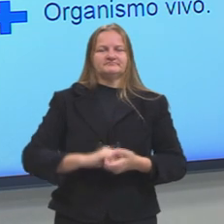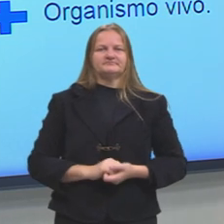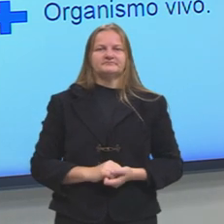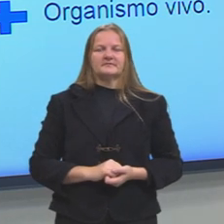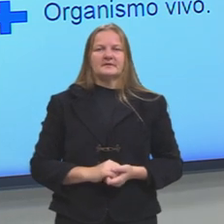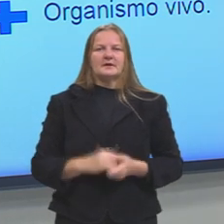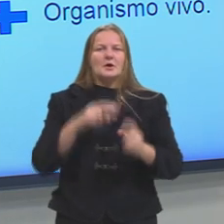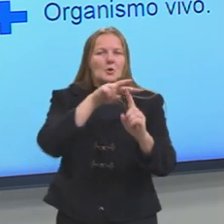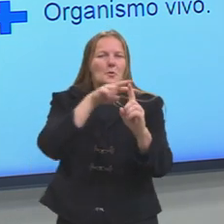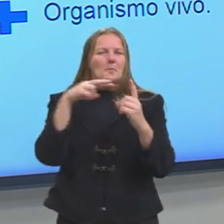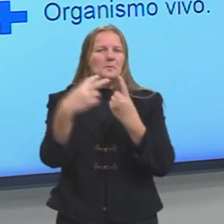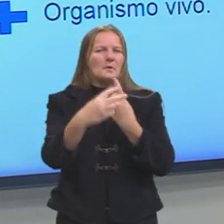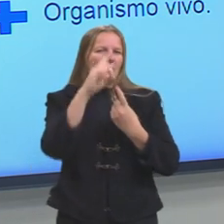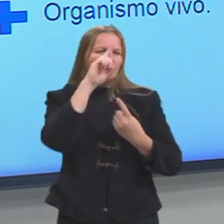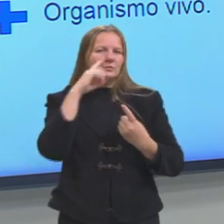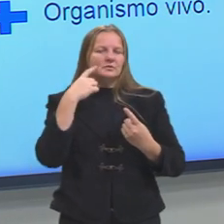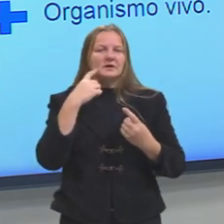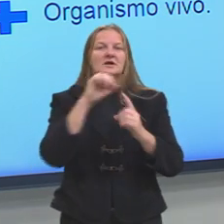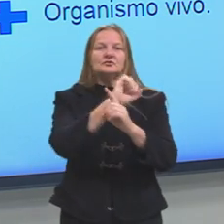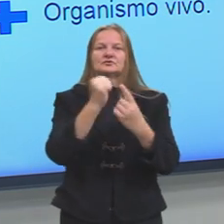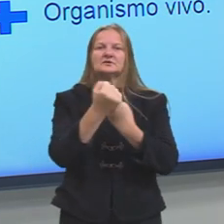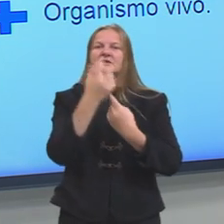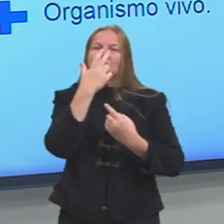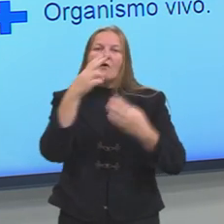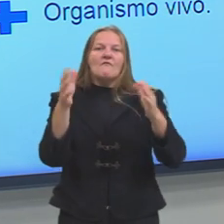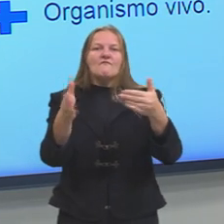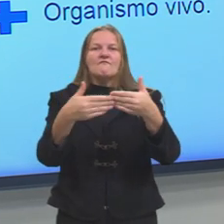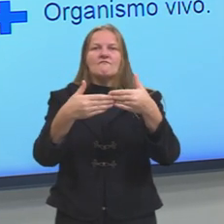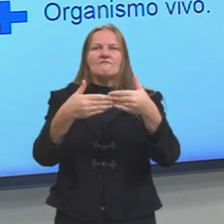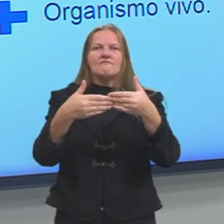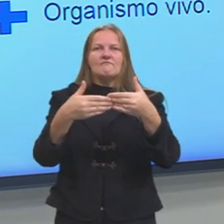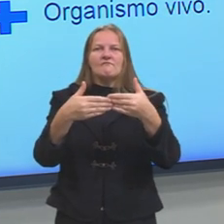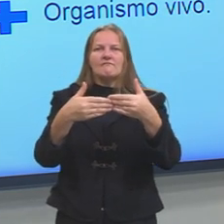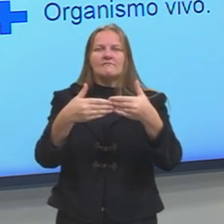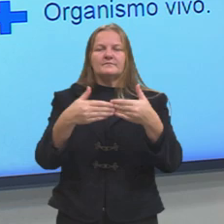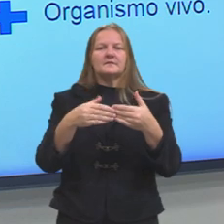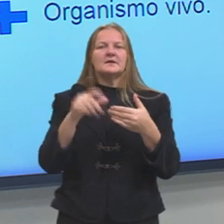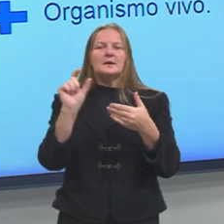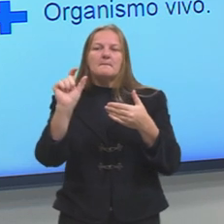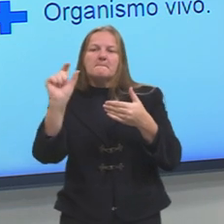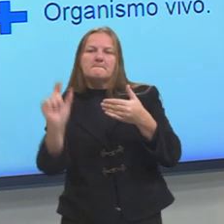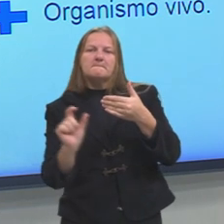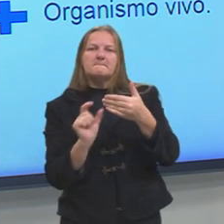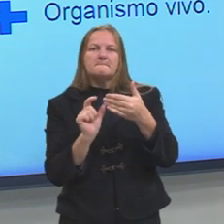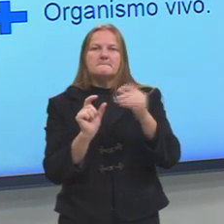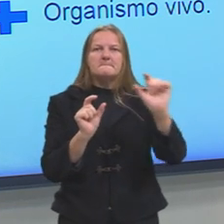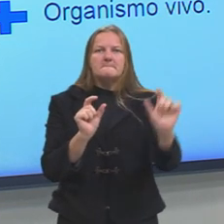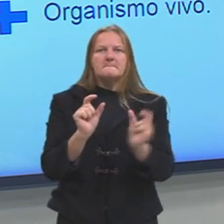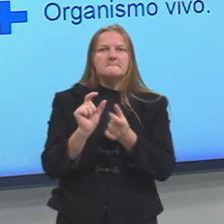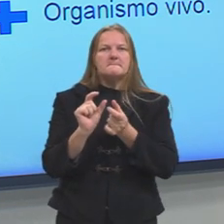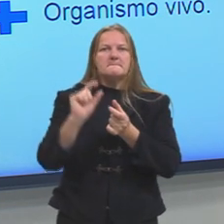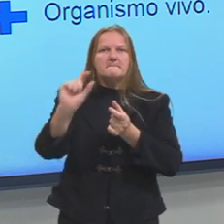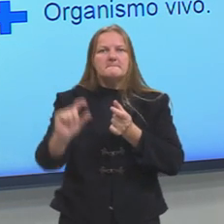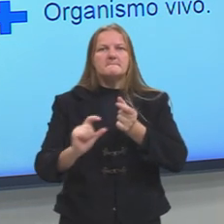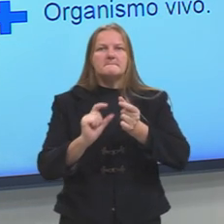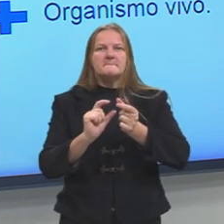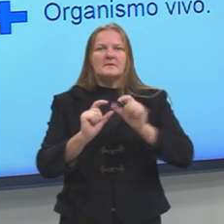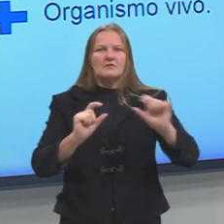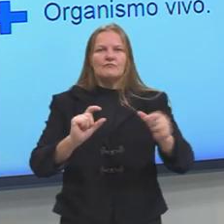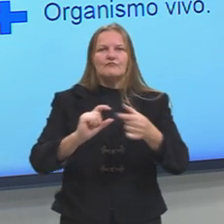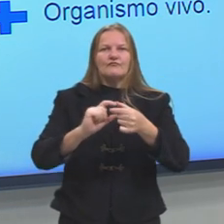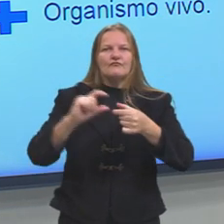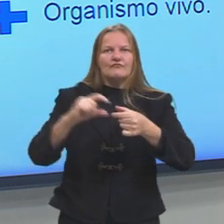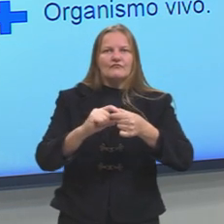Durkheim, a sociedade é algo fechado. Então, cada peça, cada chave tem a sua função.